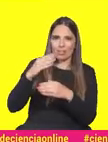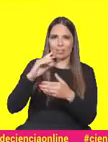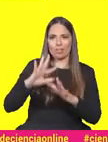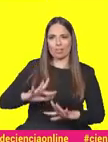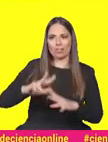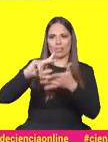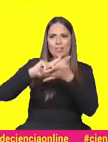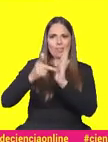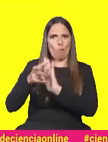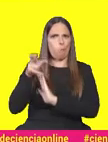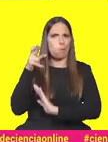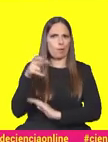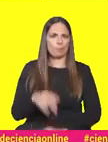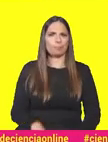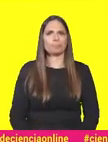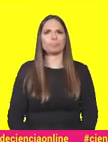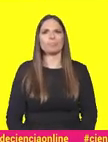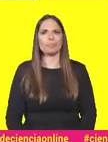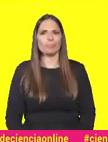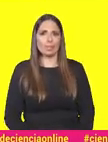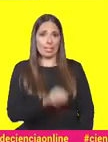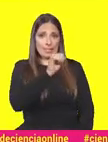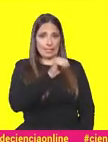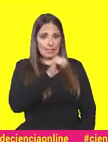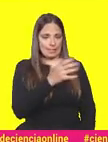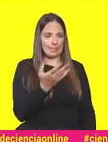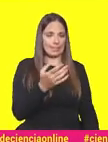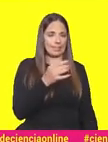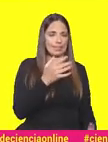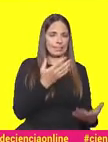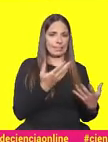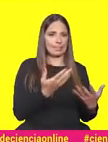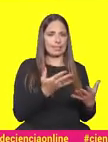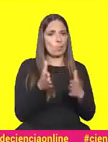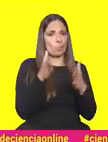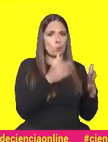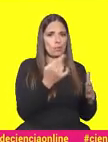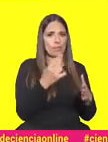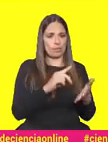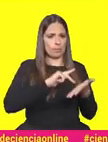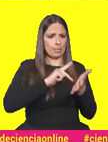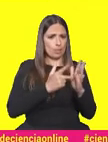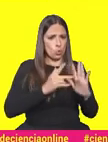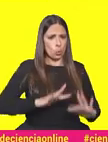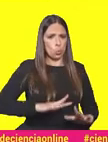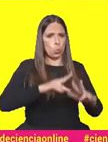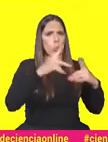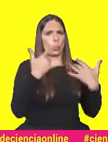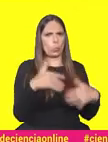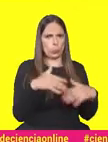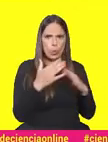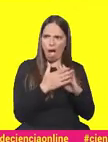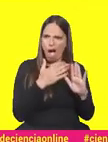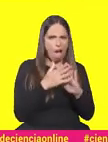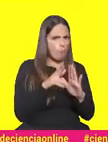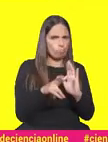tecnológico ultra rápido? Sim, hoje em dia, por um lado, nós temos desenvolvimentos tecnológicos que são mesmo muito, muito